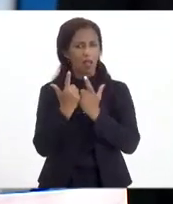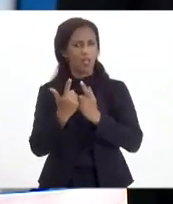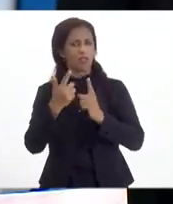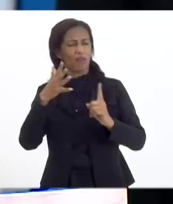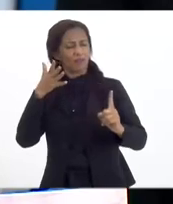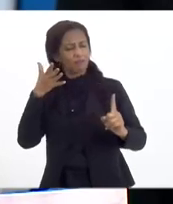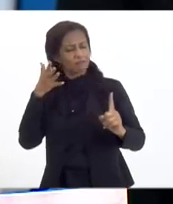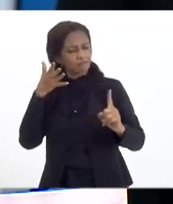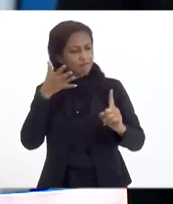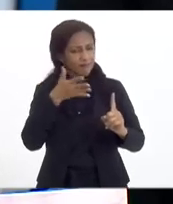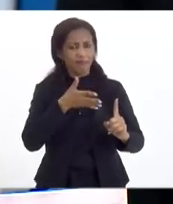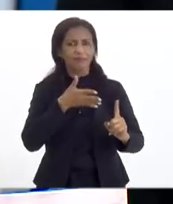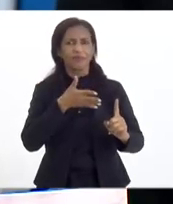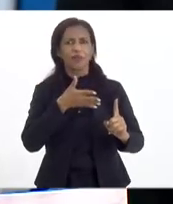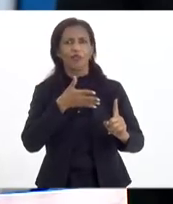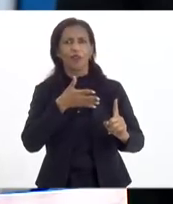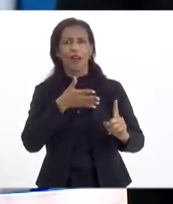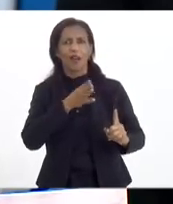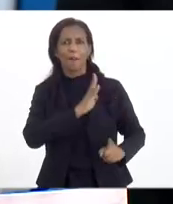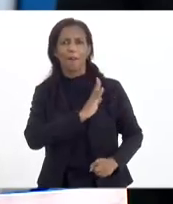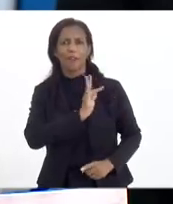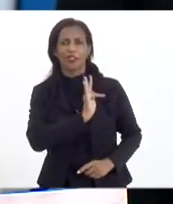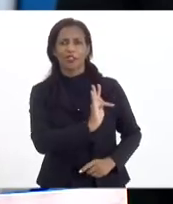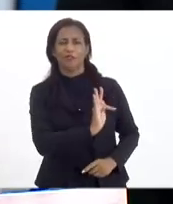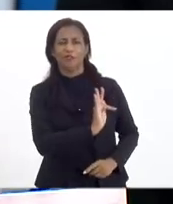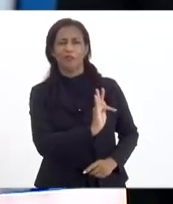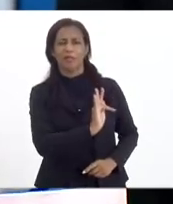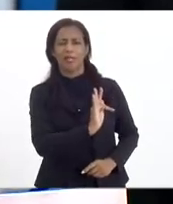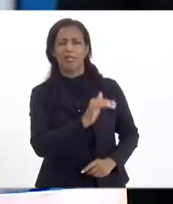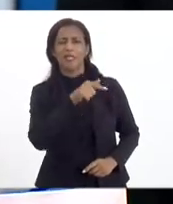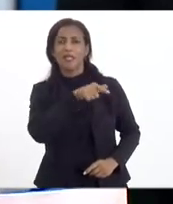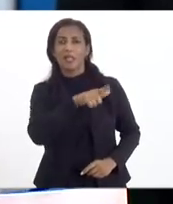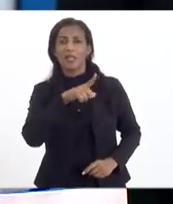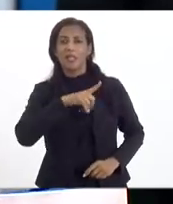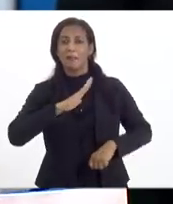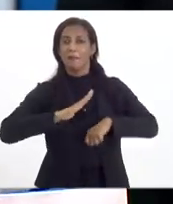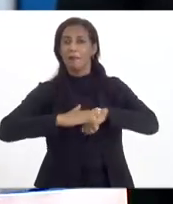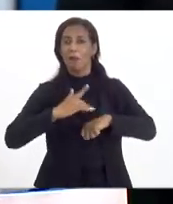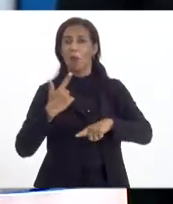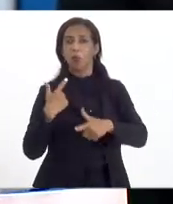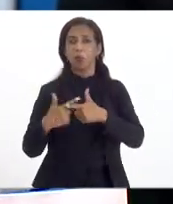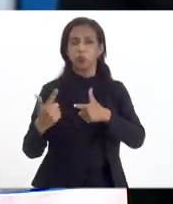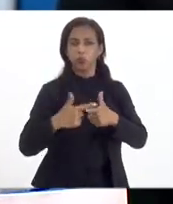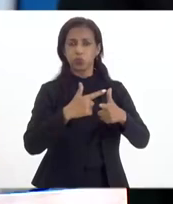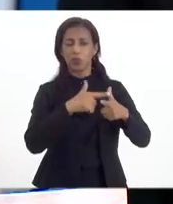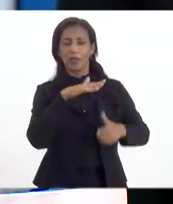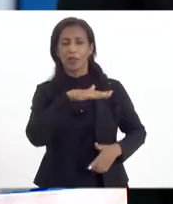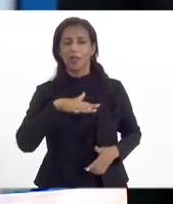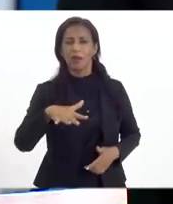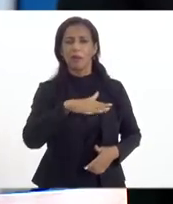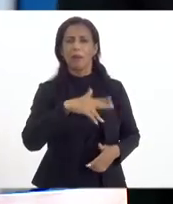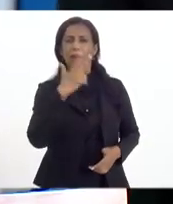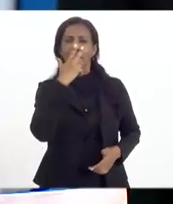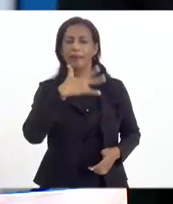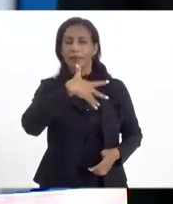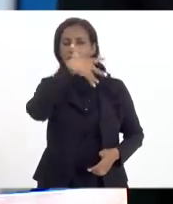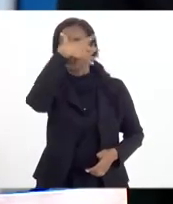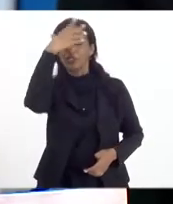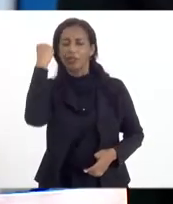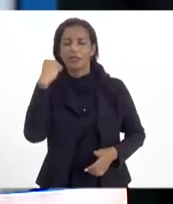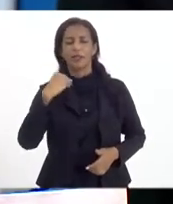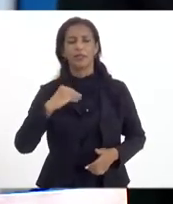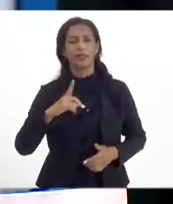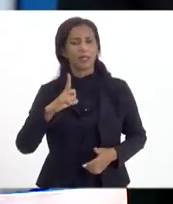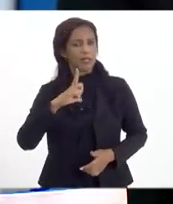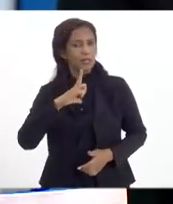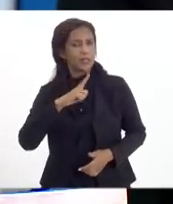todo o Estado, mas principalmente a periferia metropolitana, que é onde tem mais problemas e é uma região sempre esquecida e que eu acho que